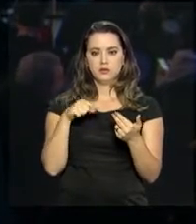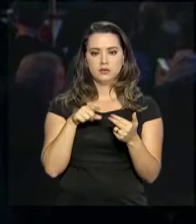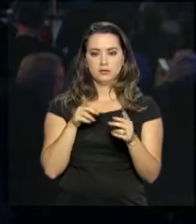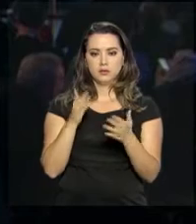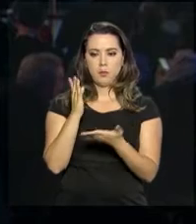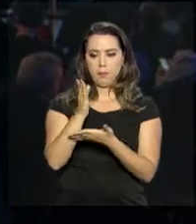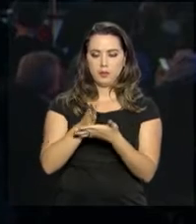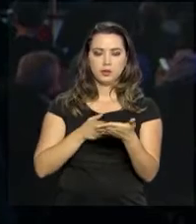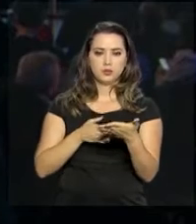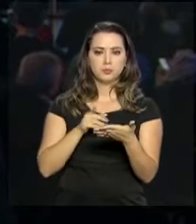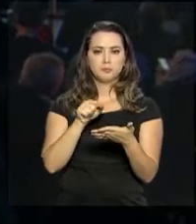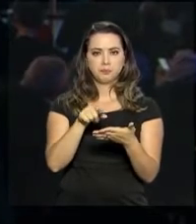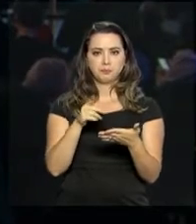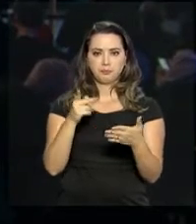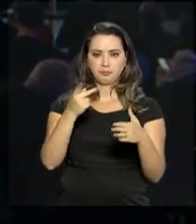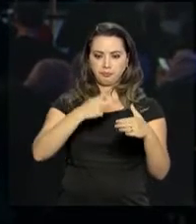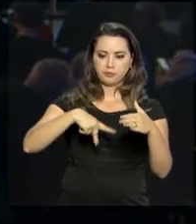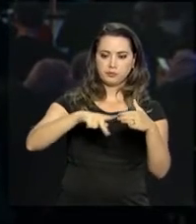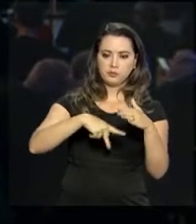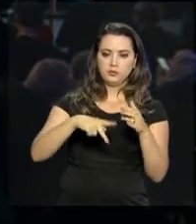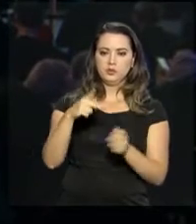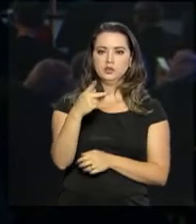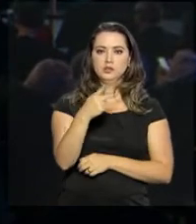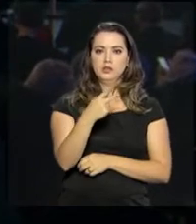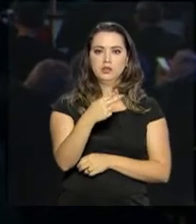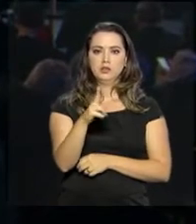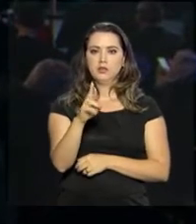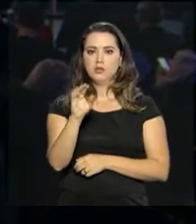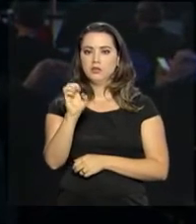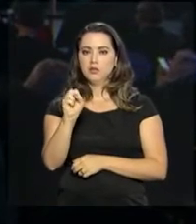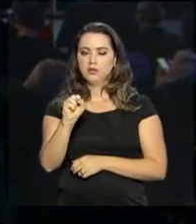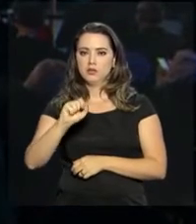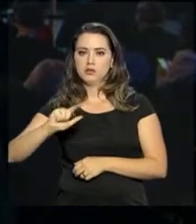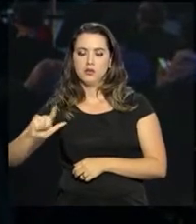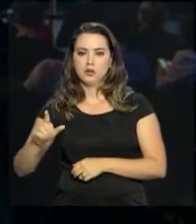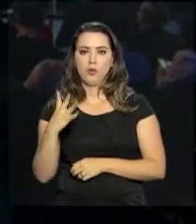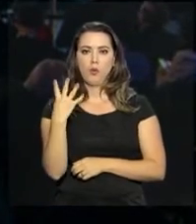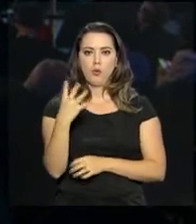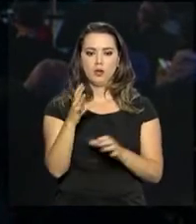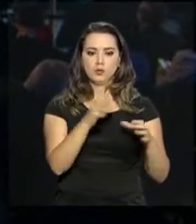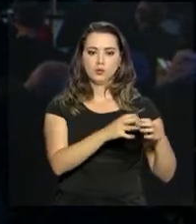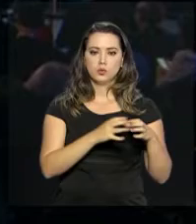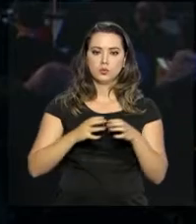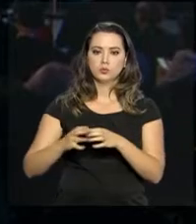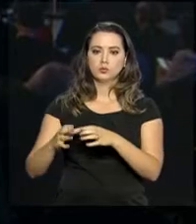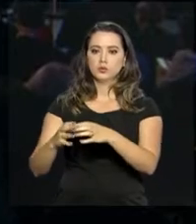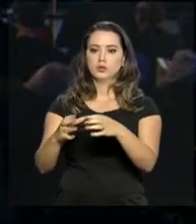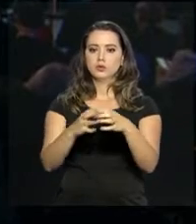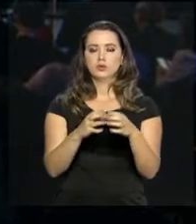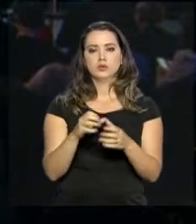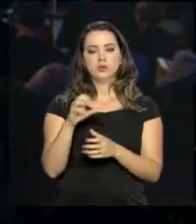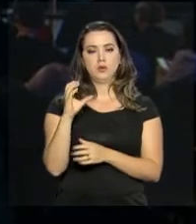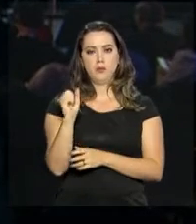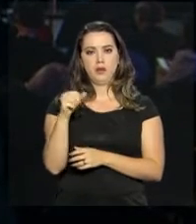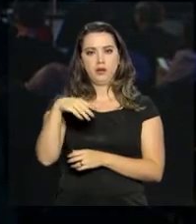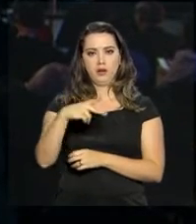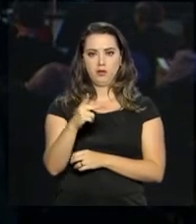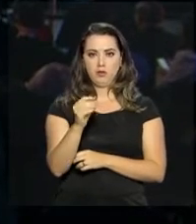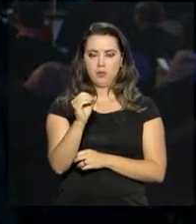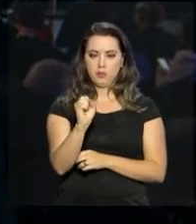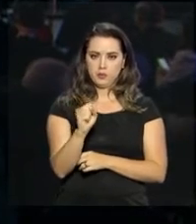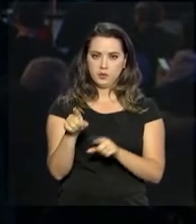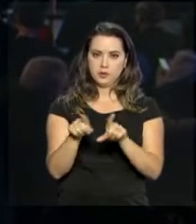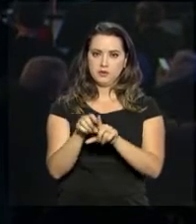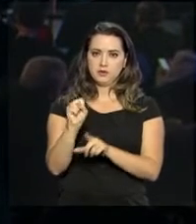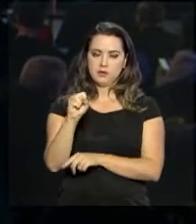regime de partilha do pré-sal. Vão ser ofertados quatro blocos nas bacias de Campos e Santos. A estimativa do